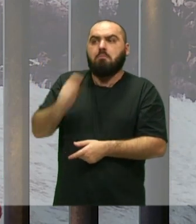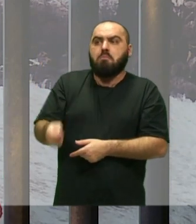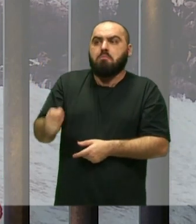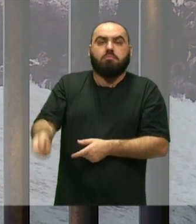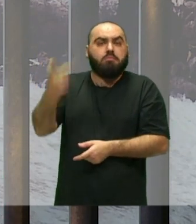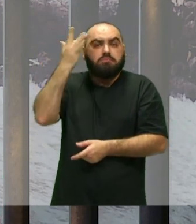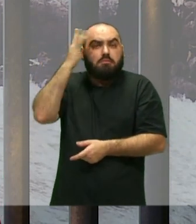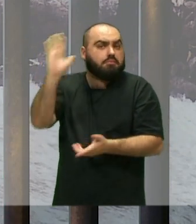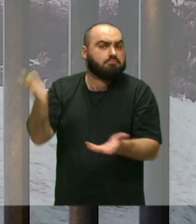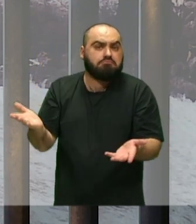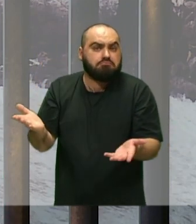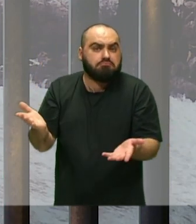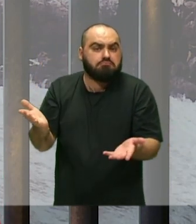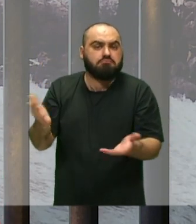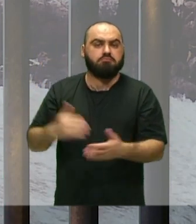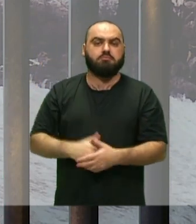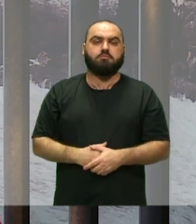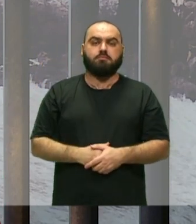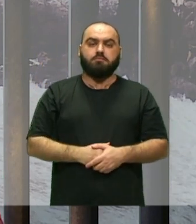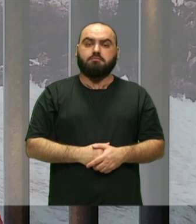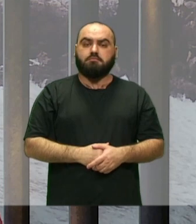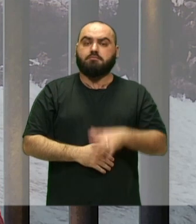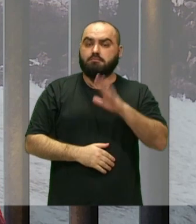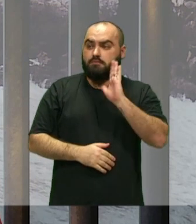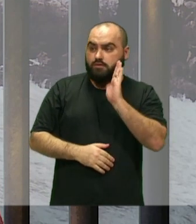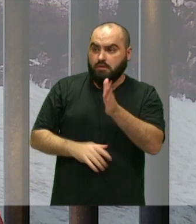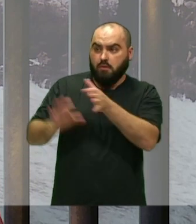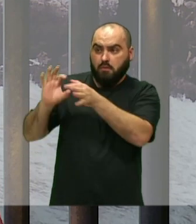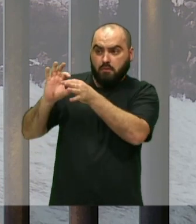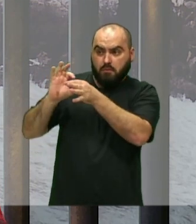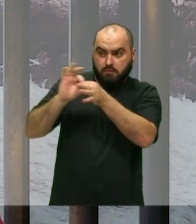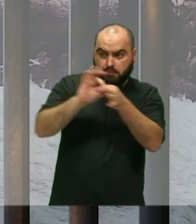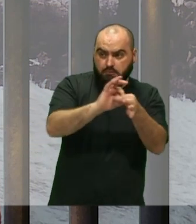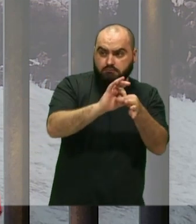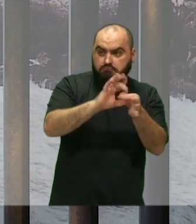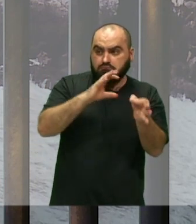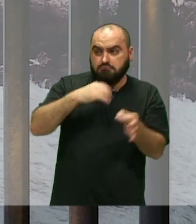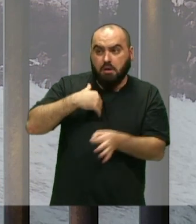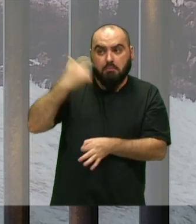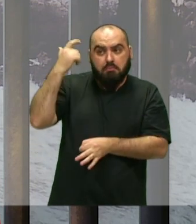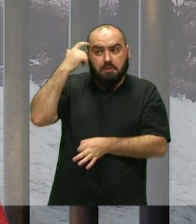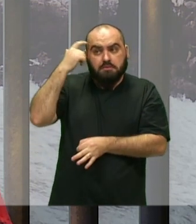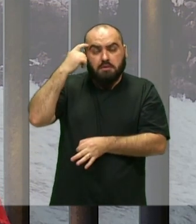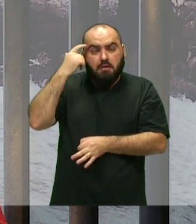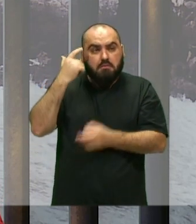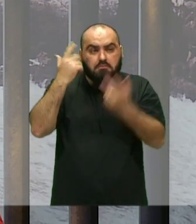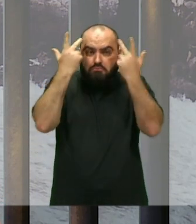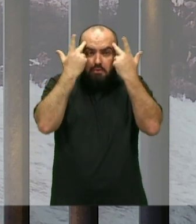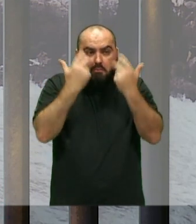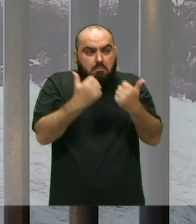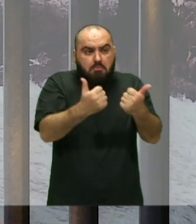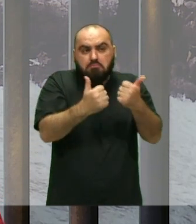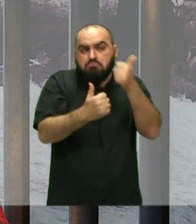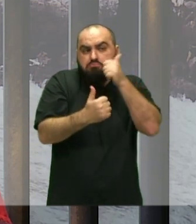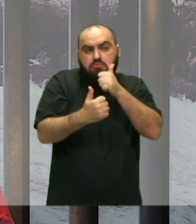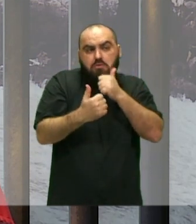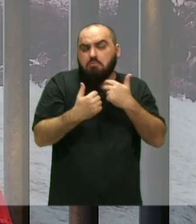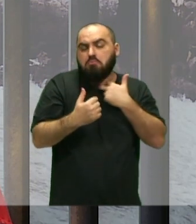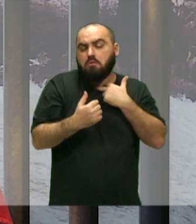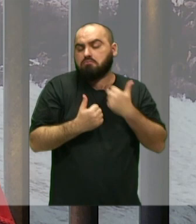Por ser nascida E criada Dentro desse contexto Entendia Que era natural Que a mulher Não pudesse Tocar o tambor